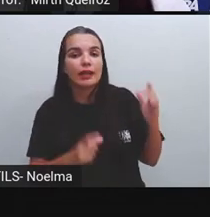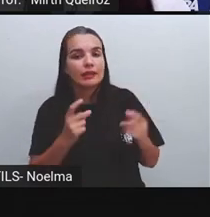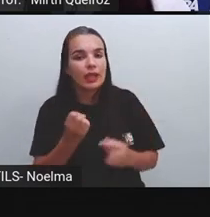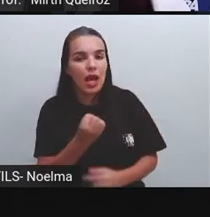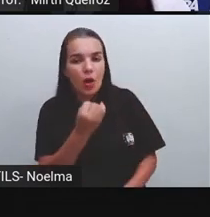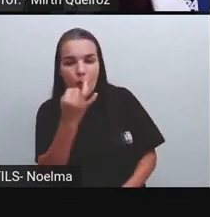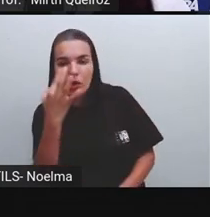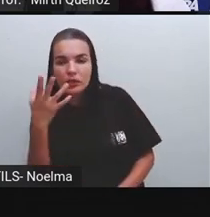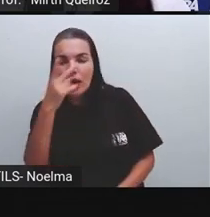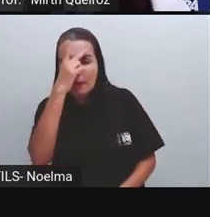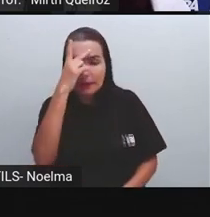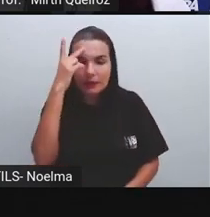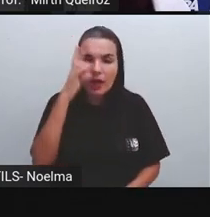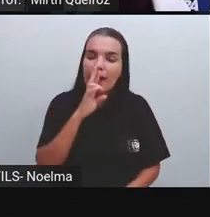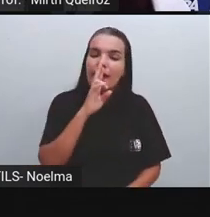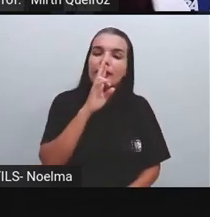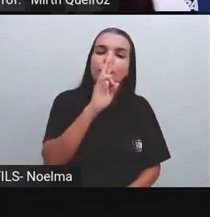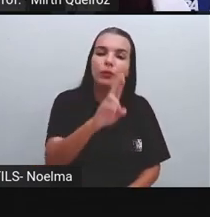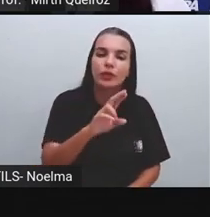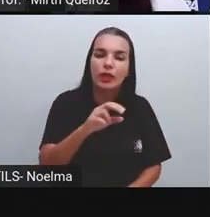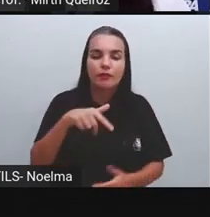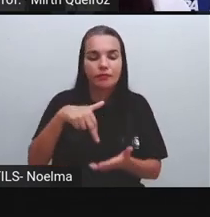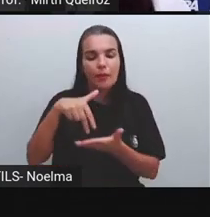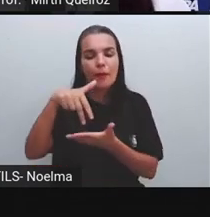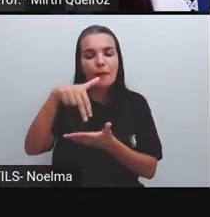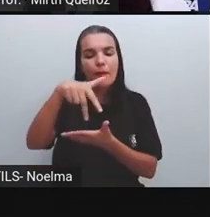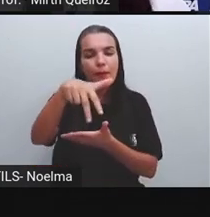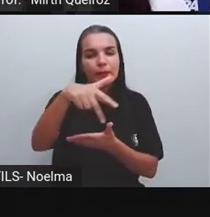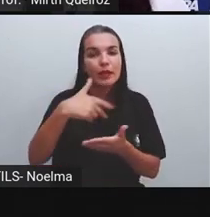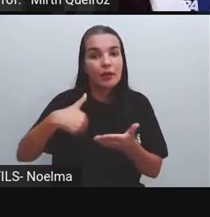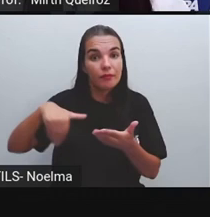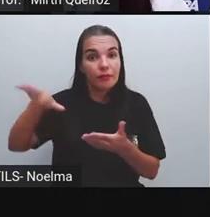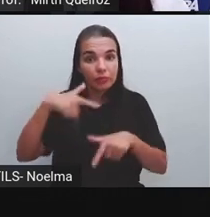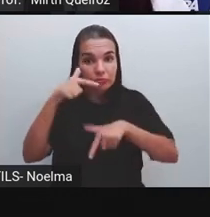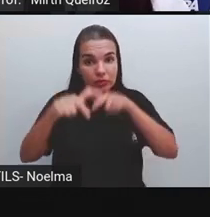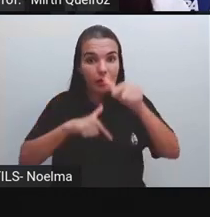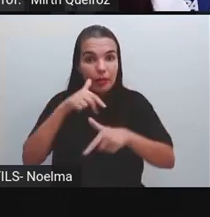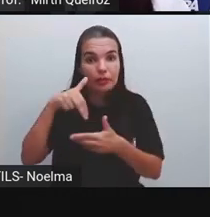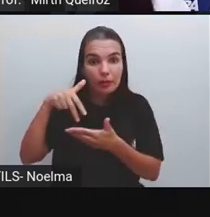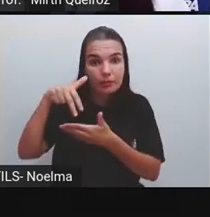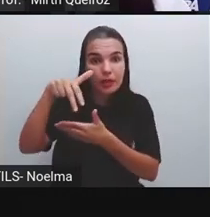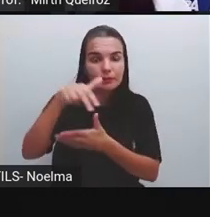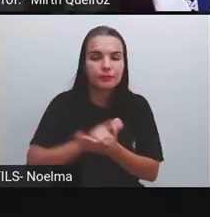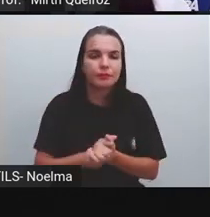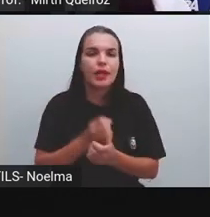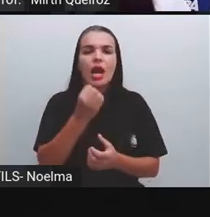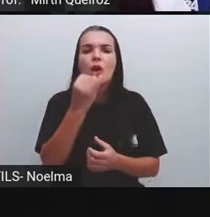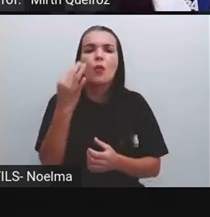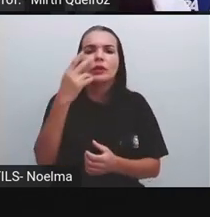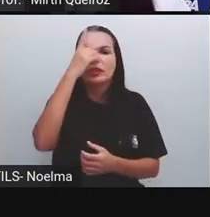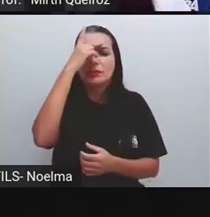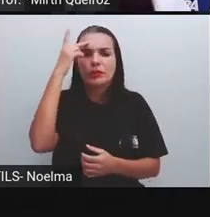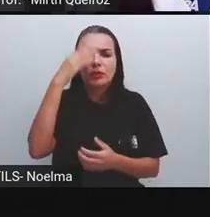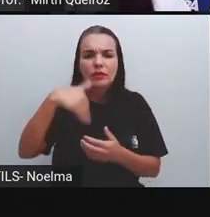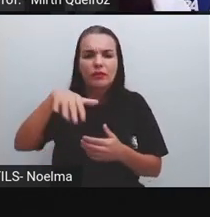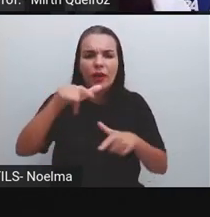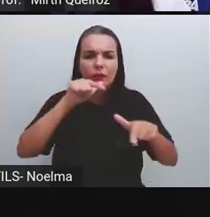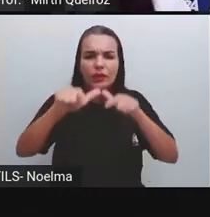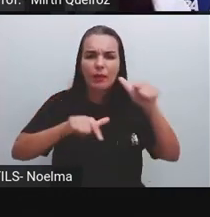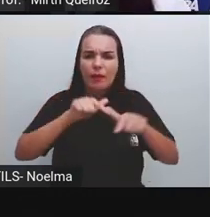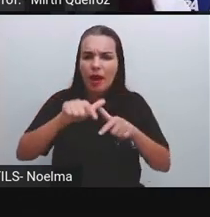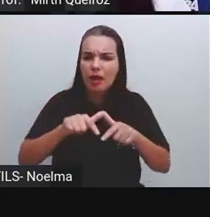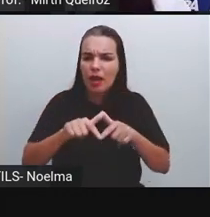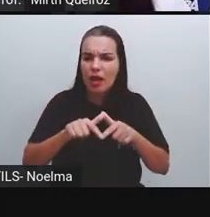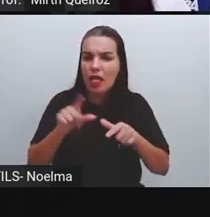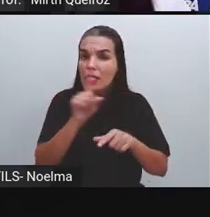pessoas que responderam que vêm caminhando, iam caminhando para o trabalho, né? Quantas pessoas vão ao trabalho